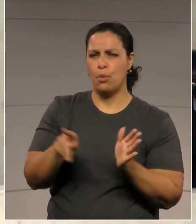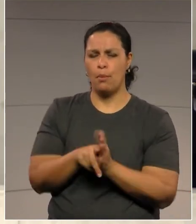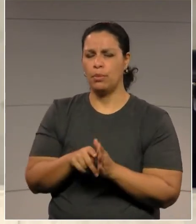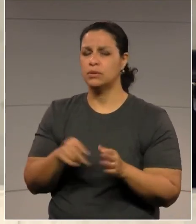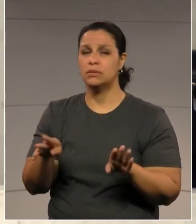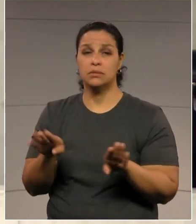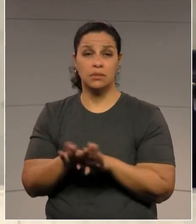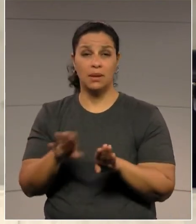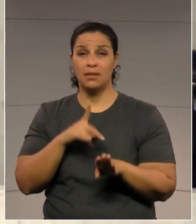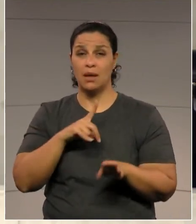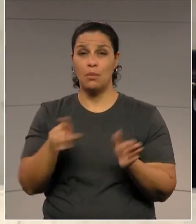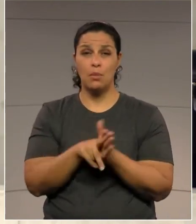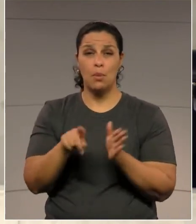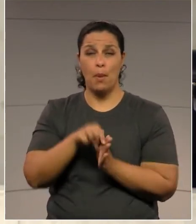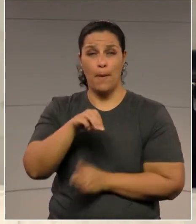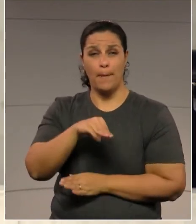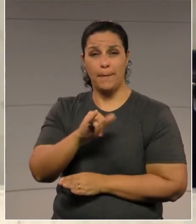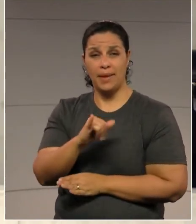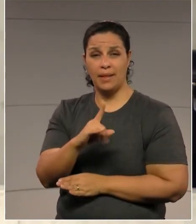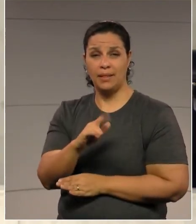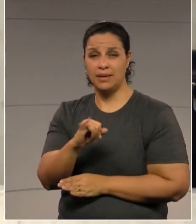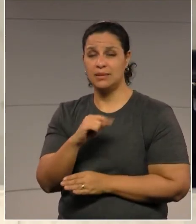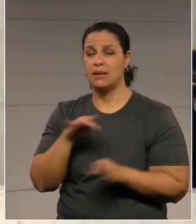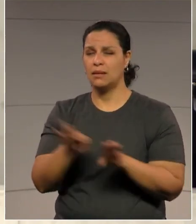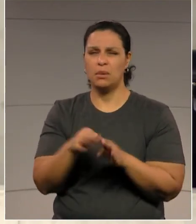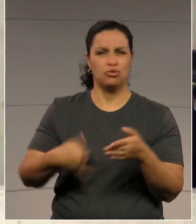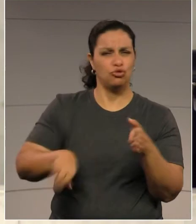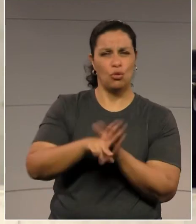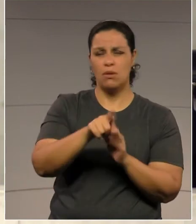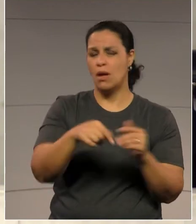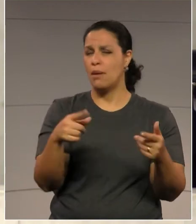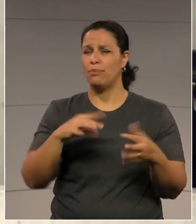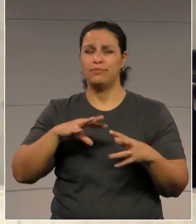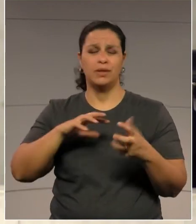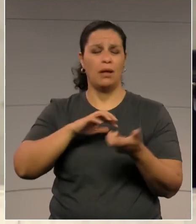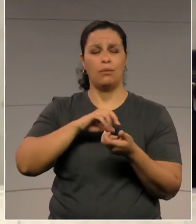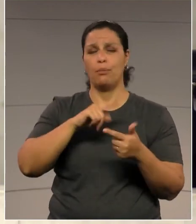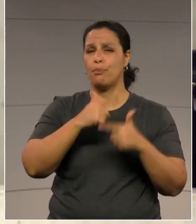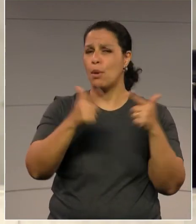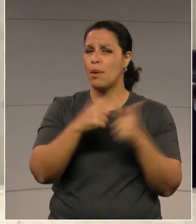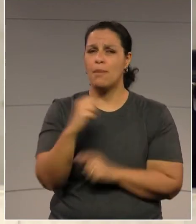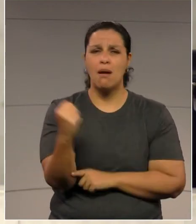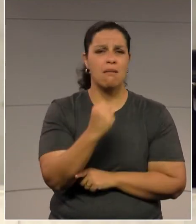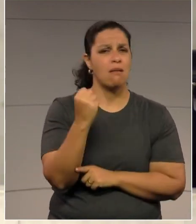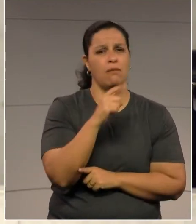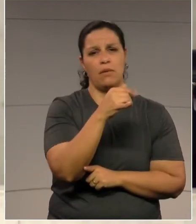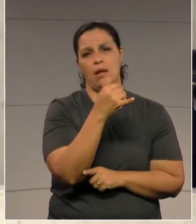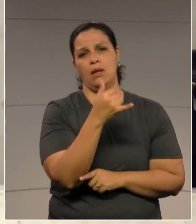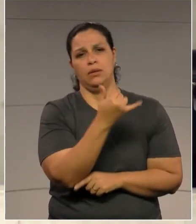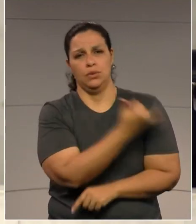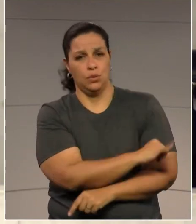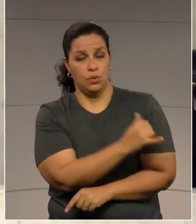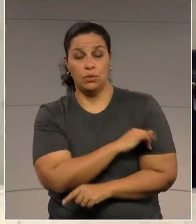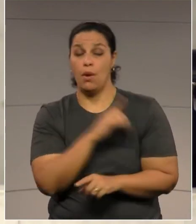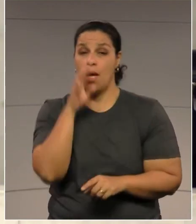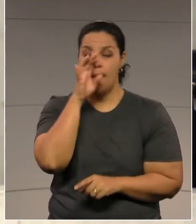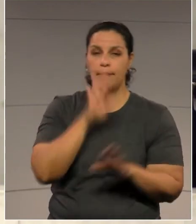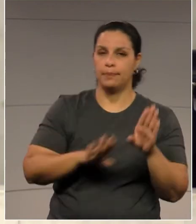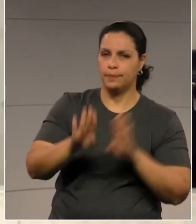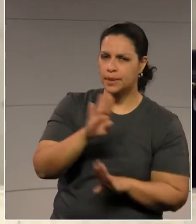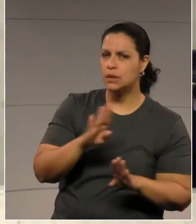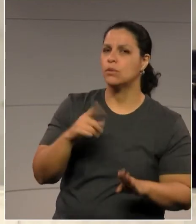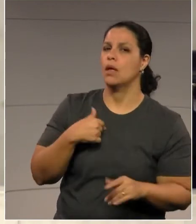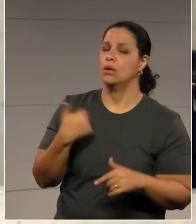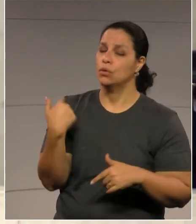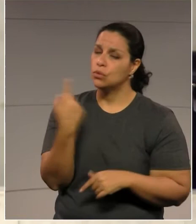paralela, a milícia chegou e fizeram um grande pacto. Então, enfim, isto é muito arriscado, deputado. É